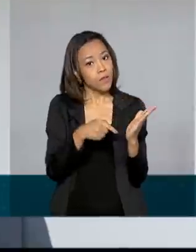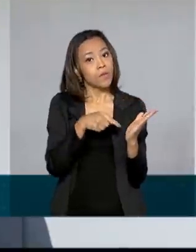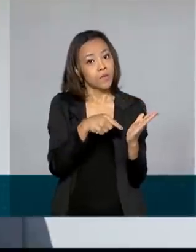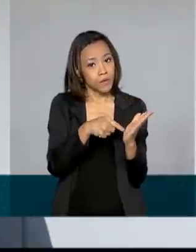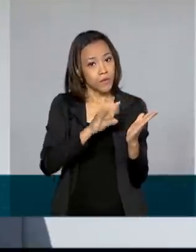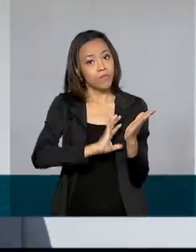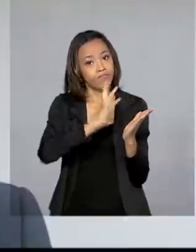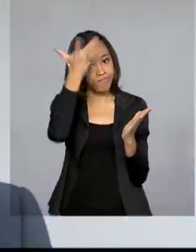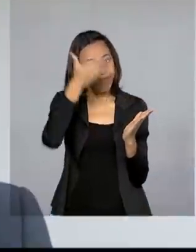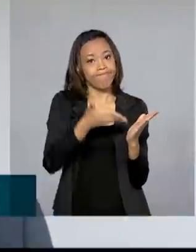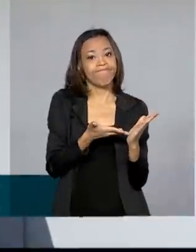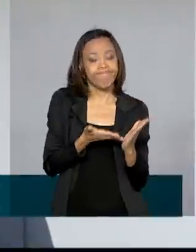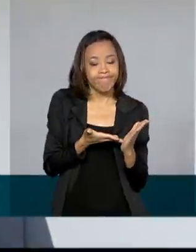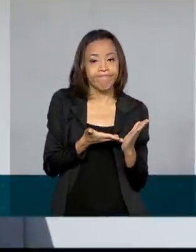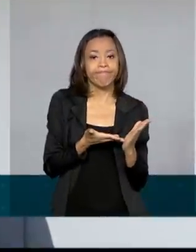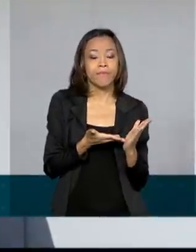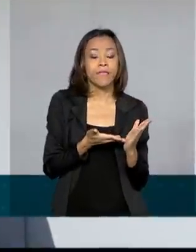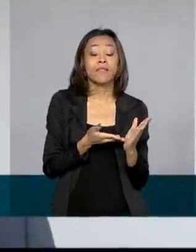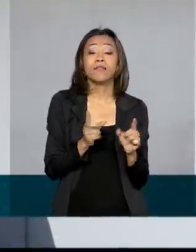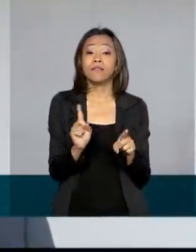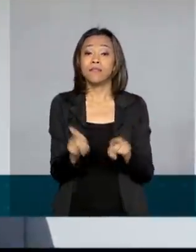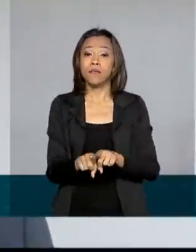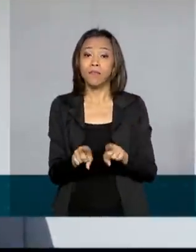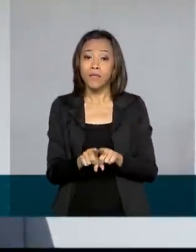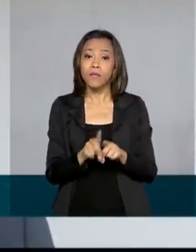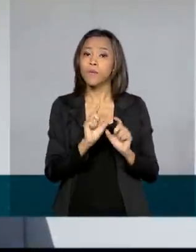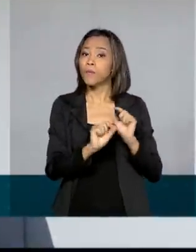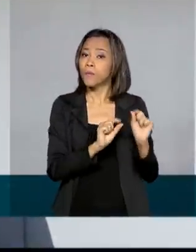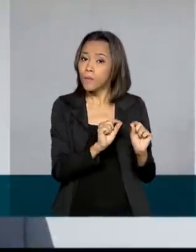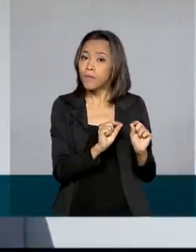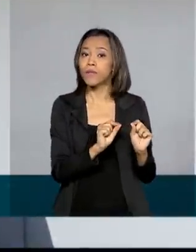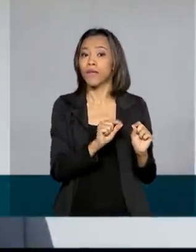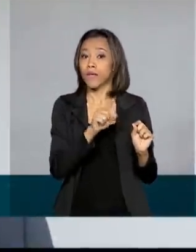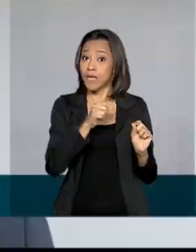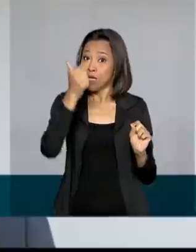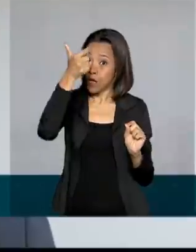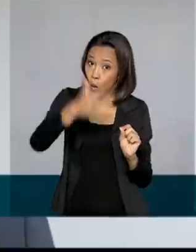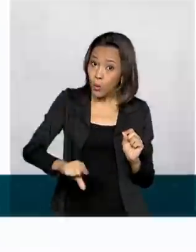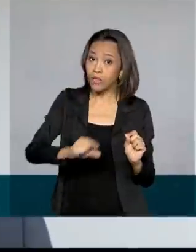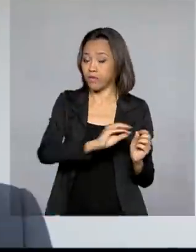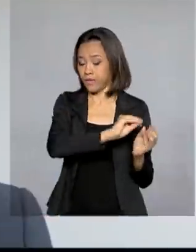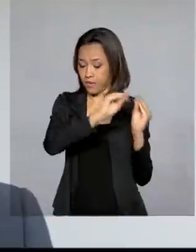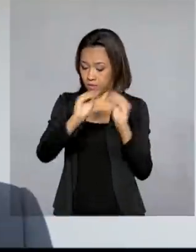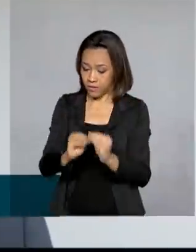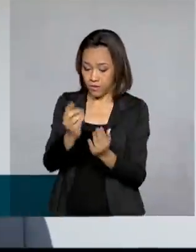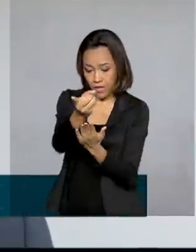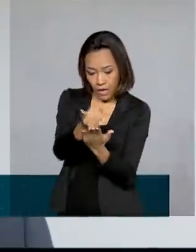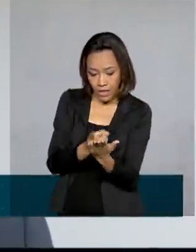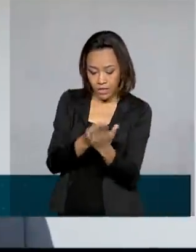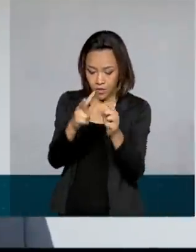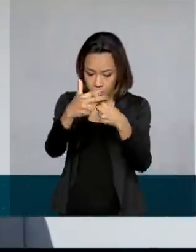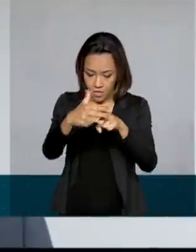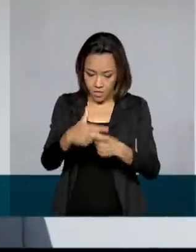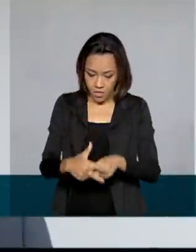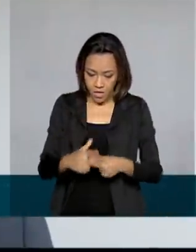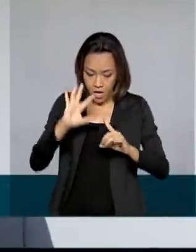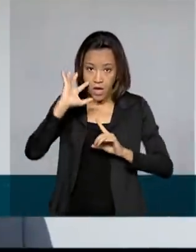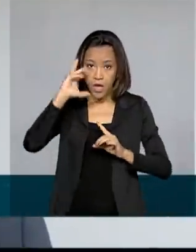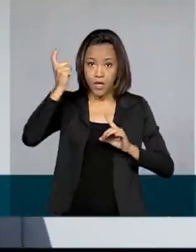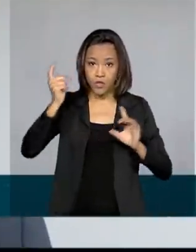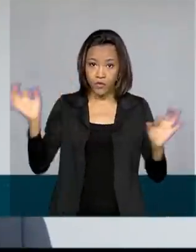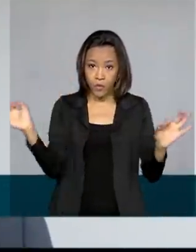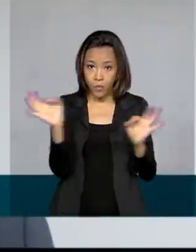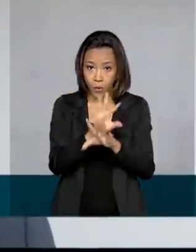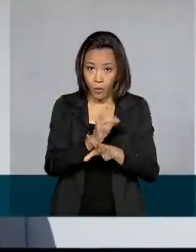eventualmente tenha identificado e transmitir novamente essa declaração corrigida. Se resolvido, sanado o problema